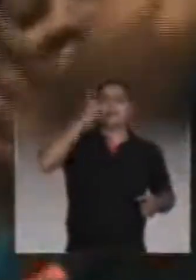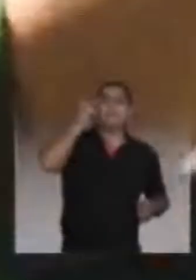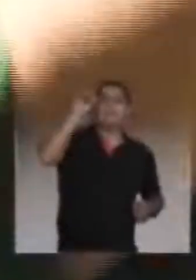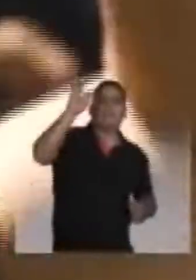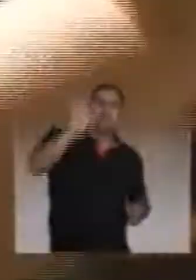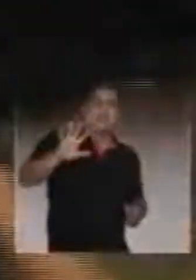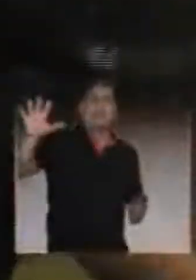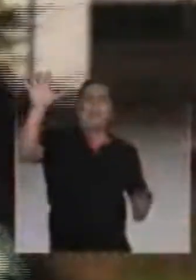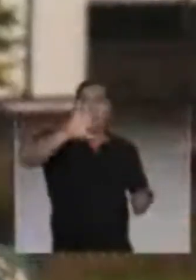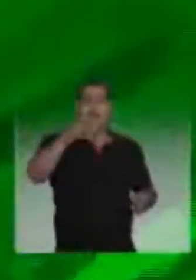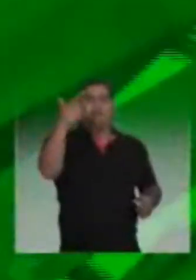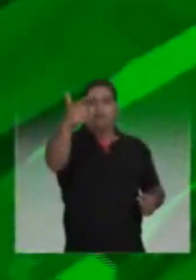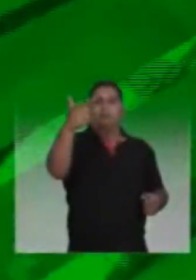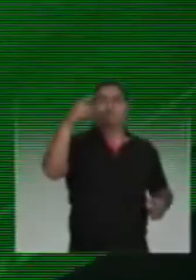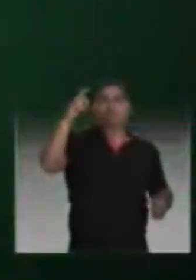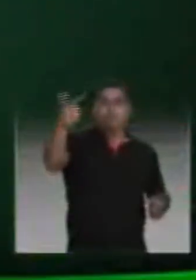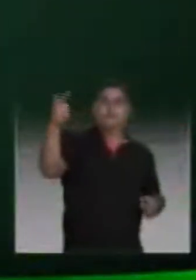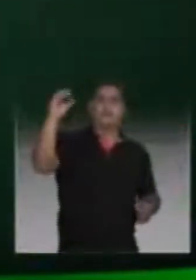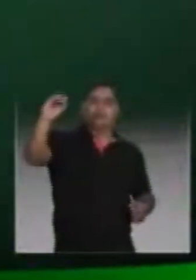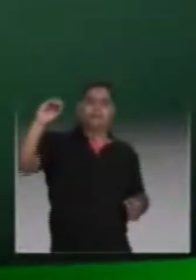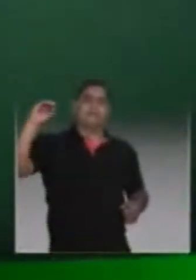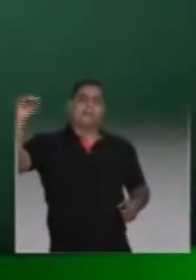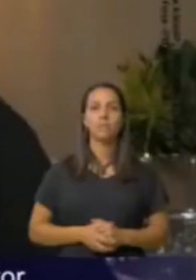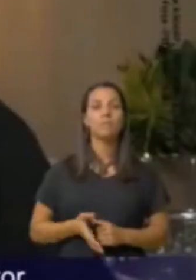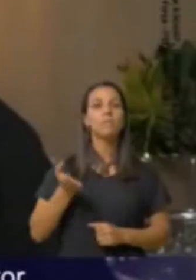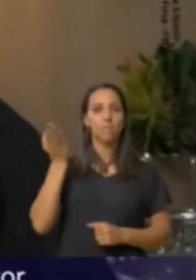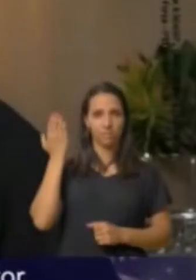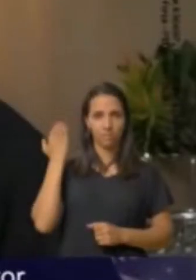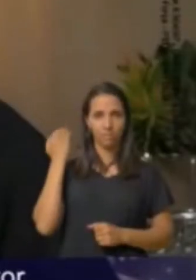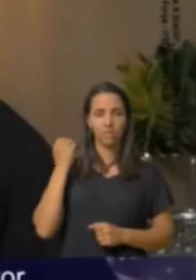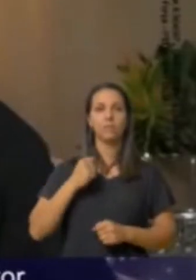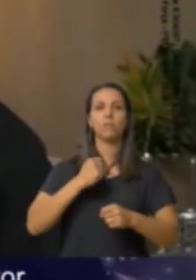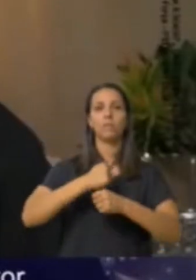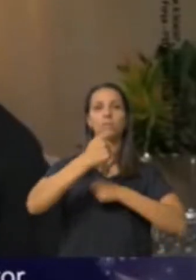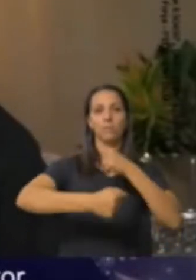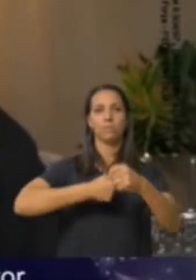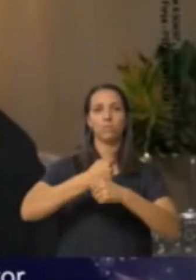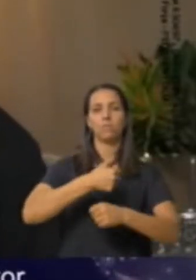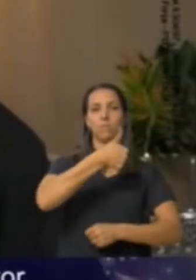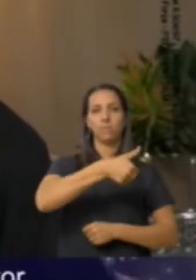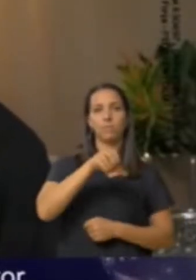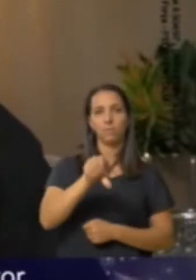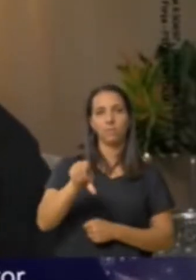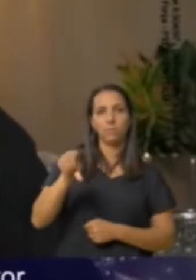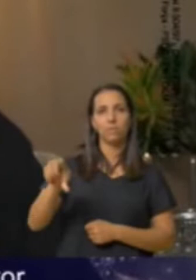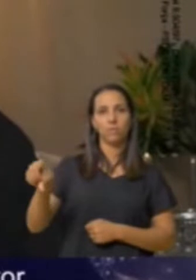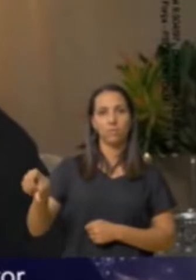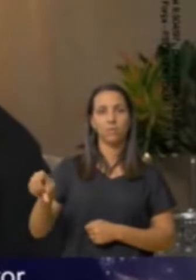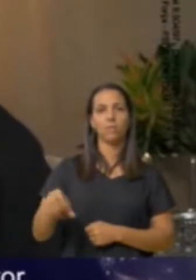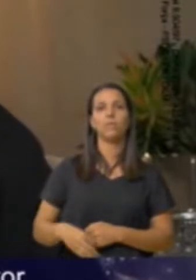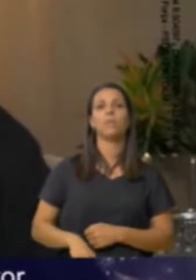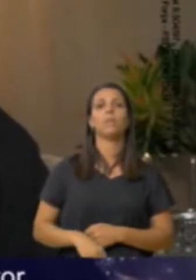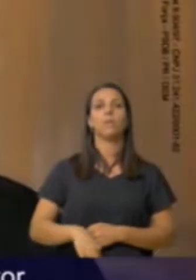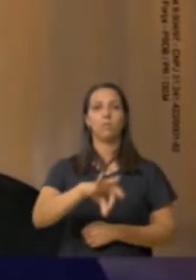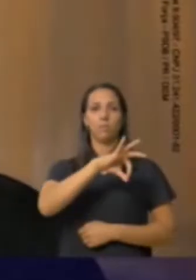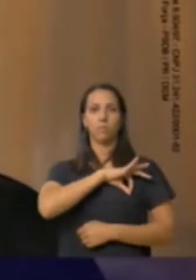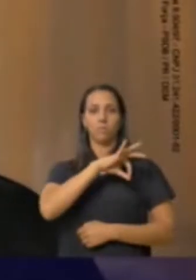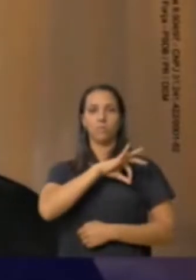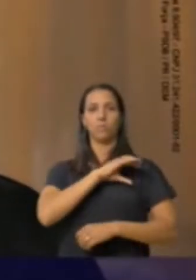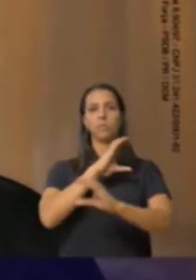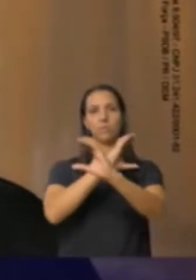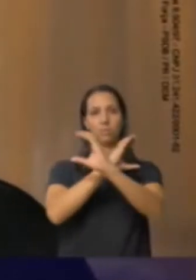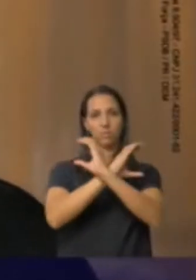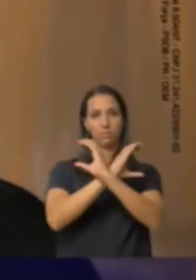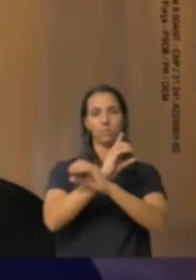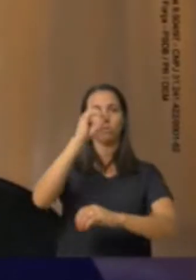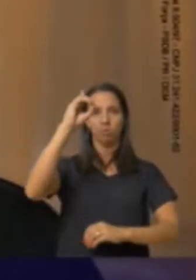nossa federal 2200. Quando eu assumi a Polícia Civil, em 1999, como diretor, eu